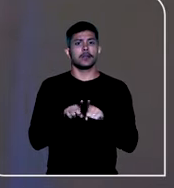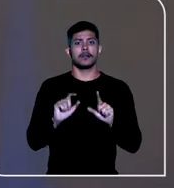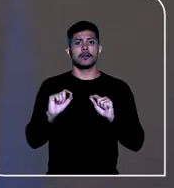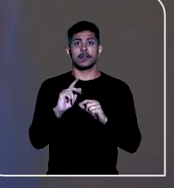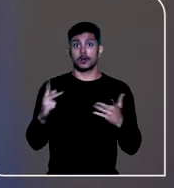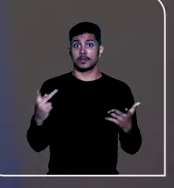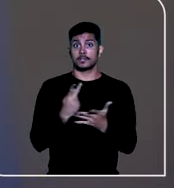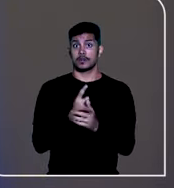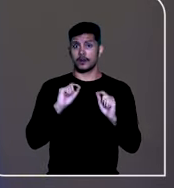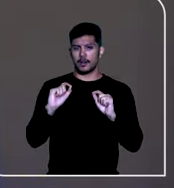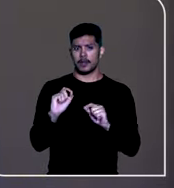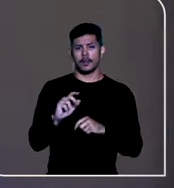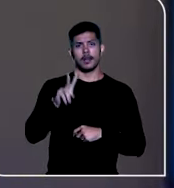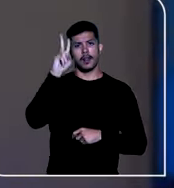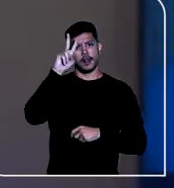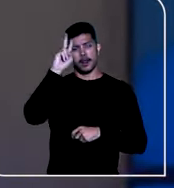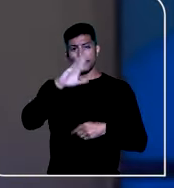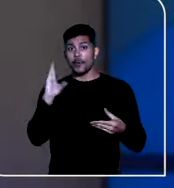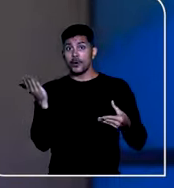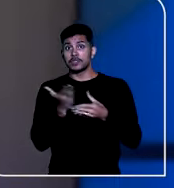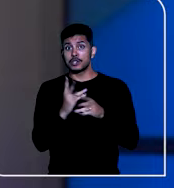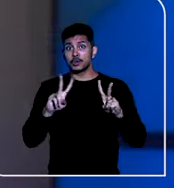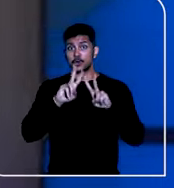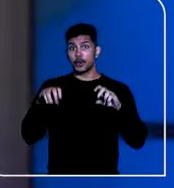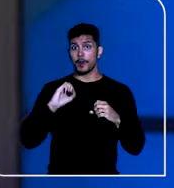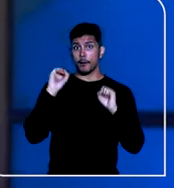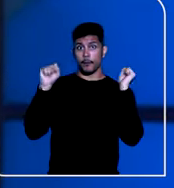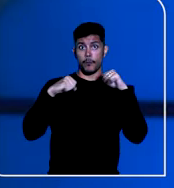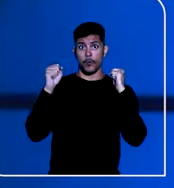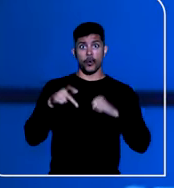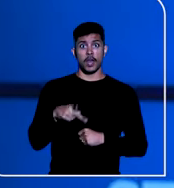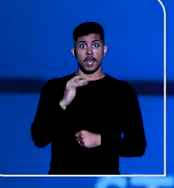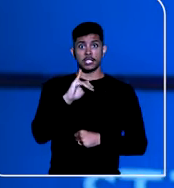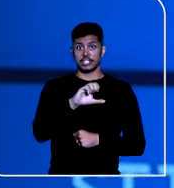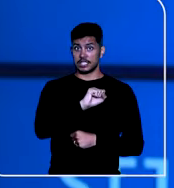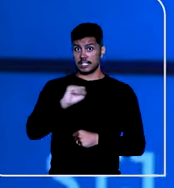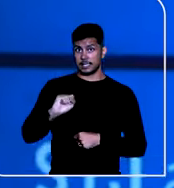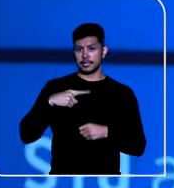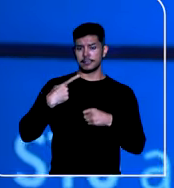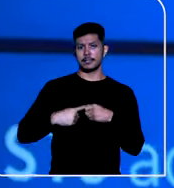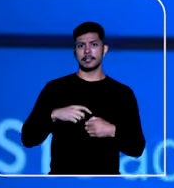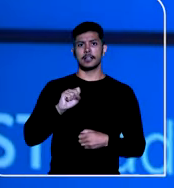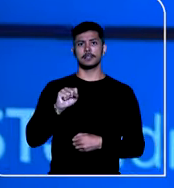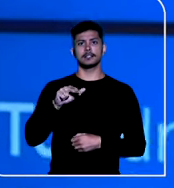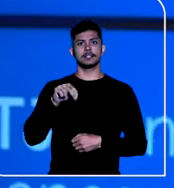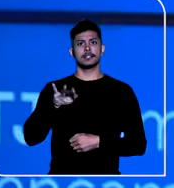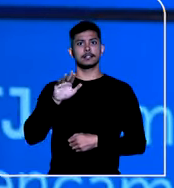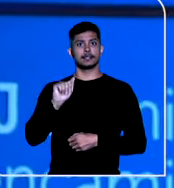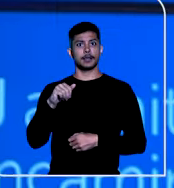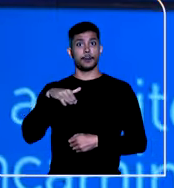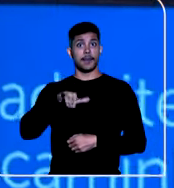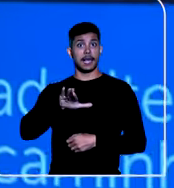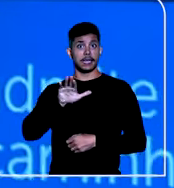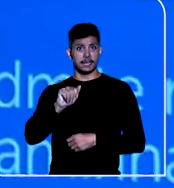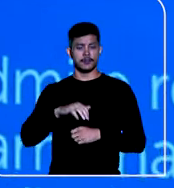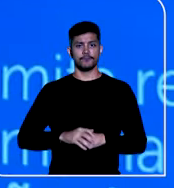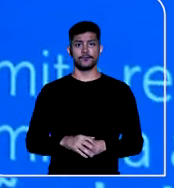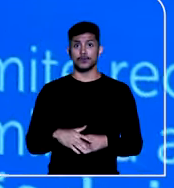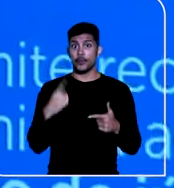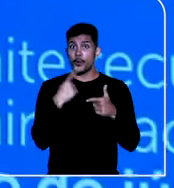processo envolvendo o incêndio na Boate Kiss, em Santa Maria, Rio Grande do Sul. A tragédia provocou a morte de